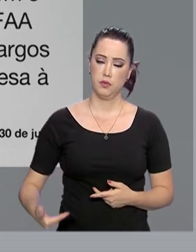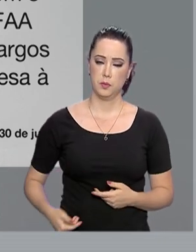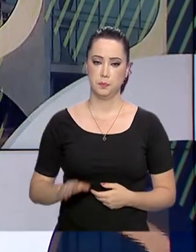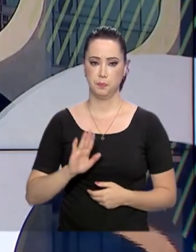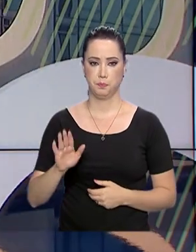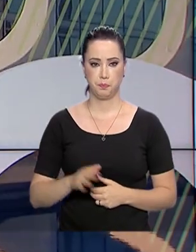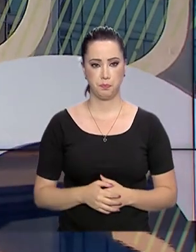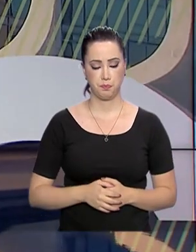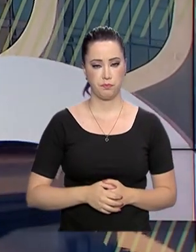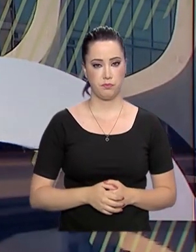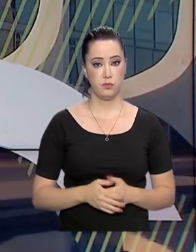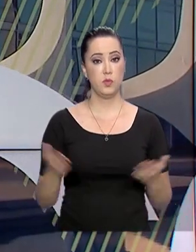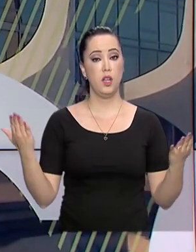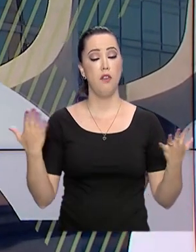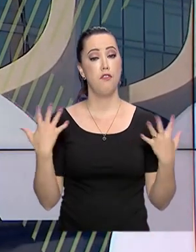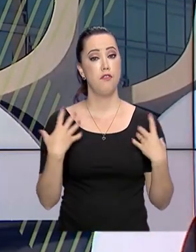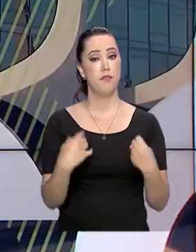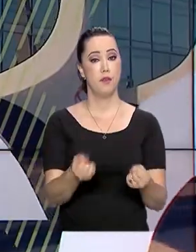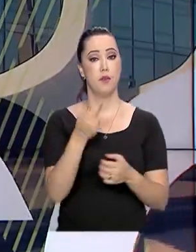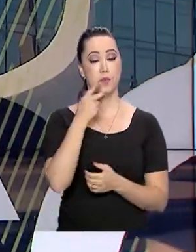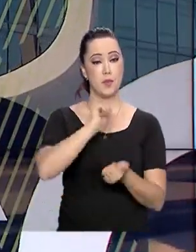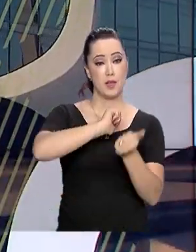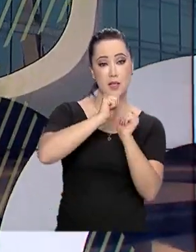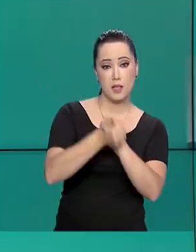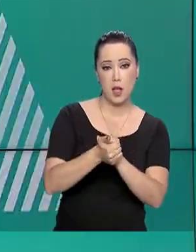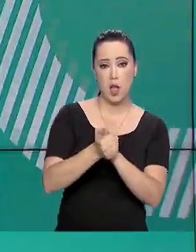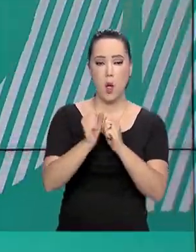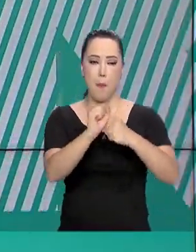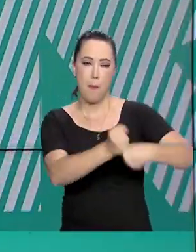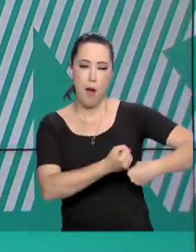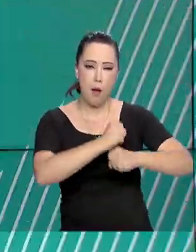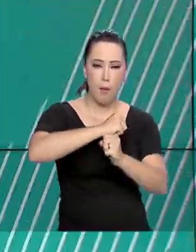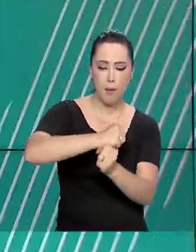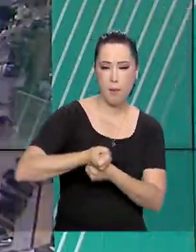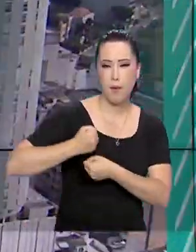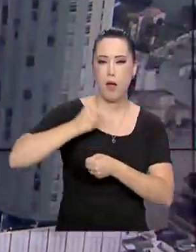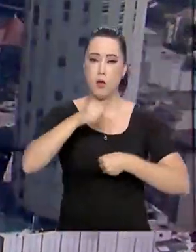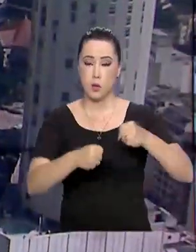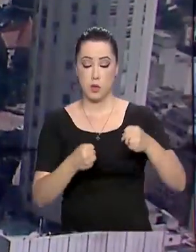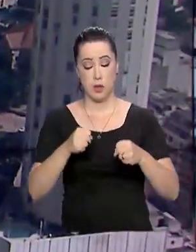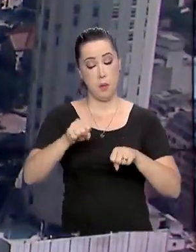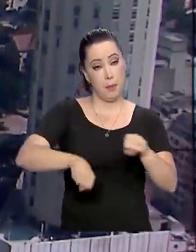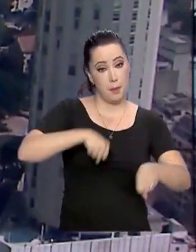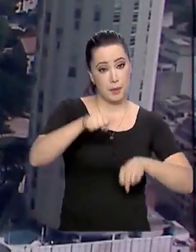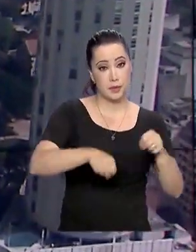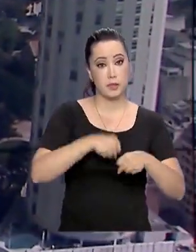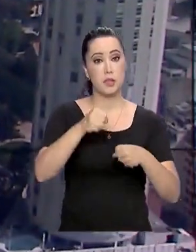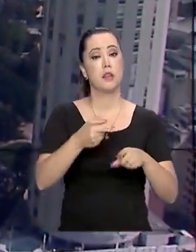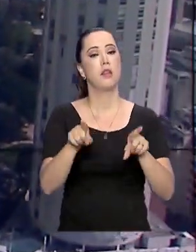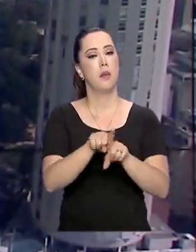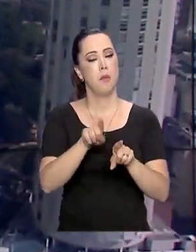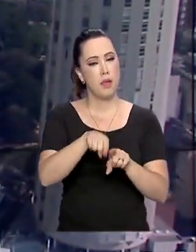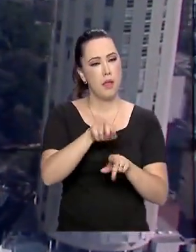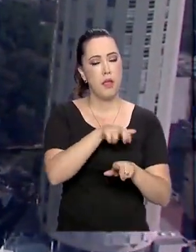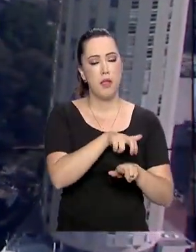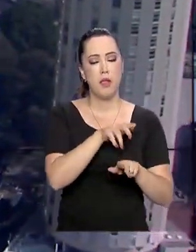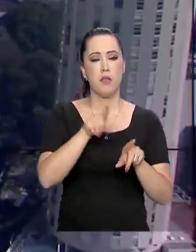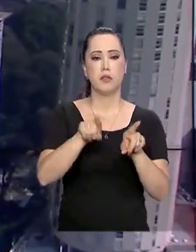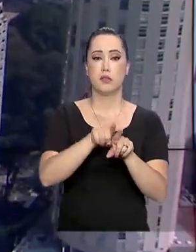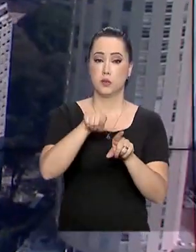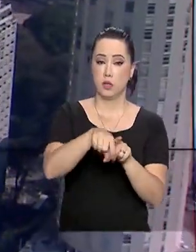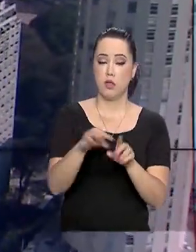E agora vamos falar de esporte, canoagem, ciclismo, esqui aquático, taekwondo,